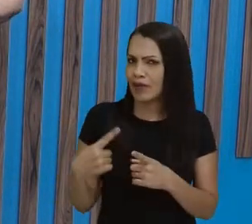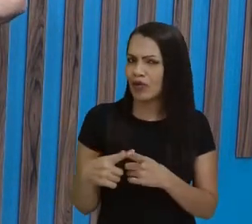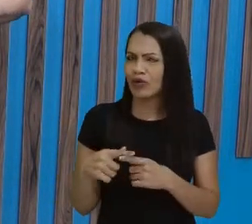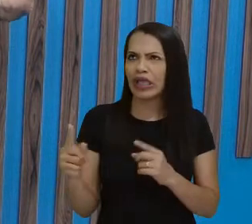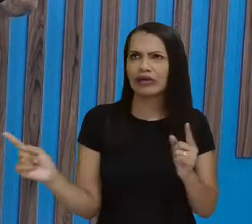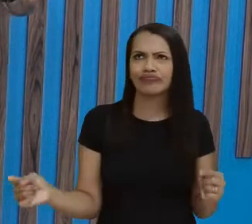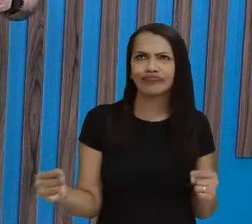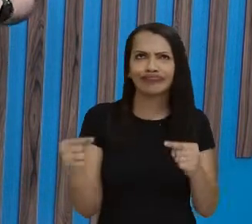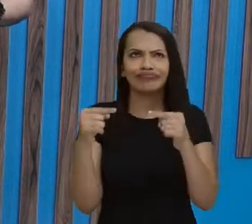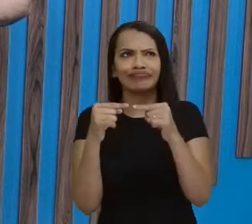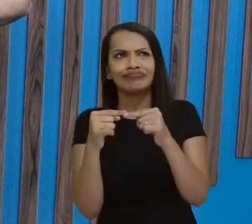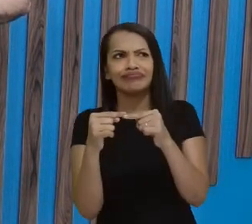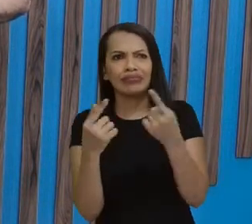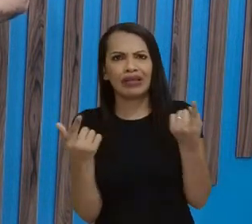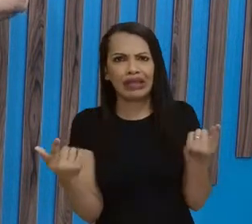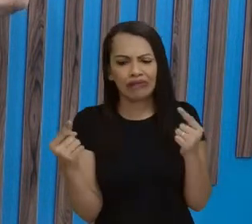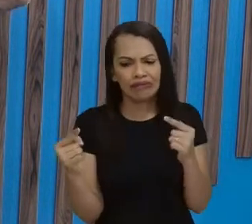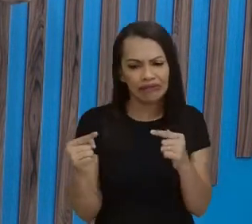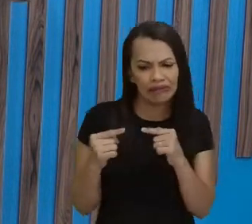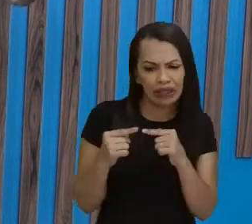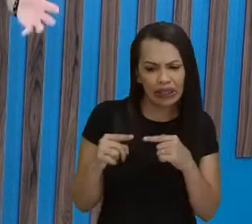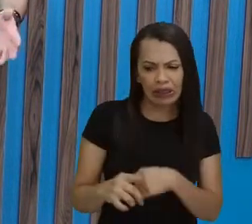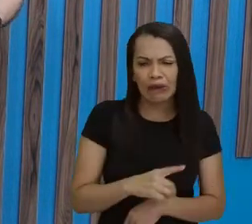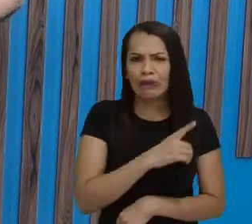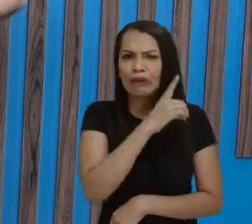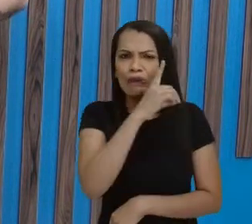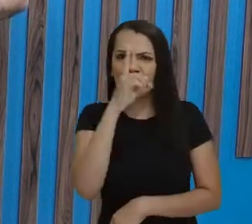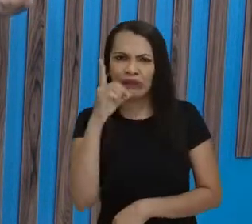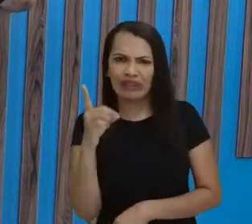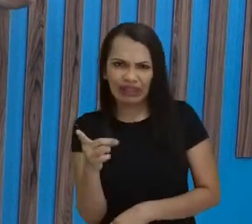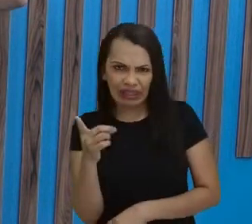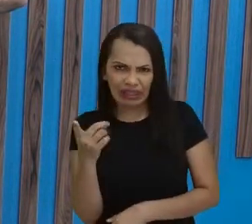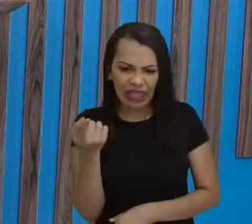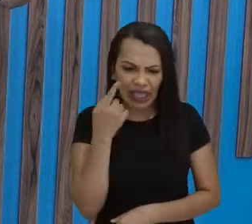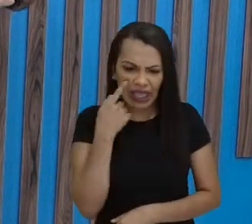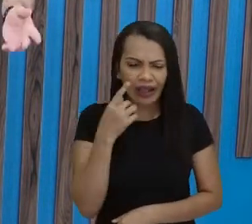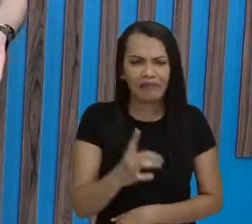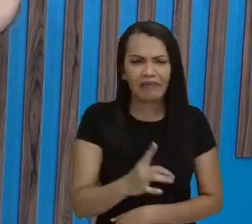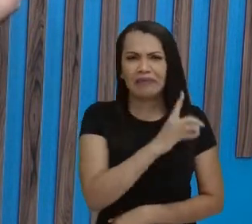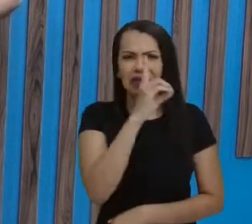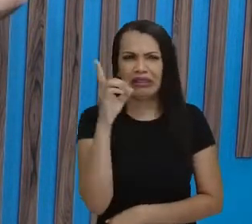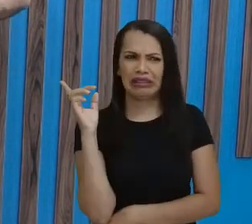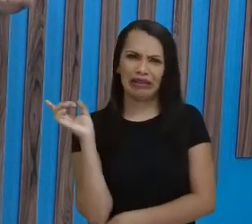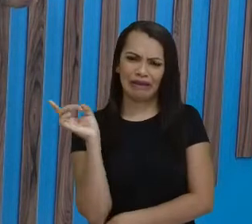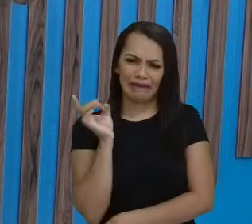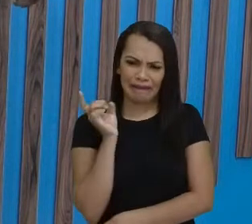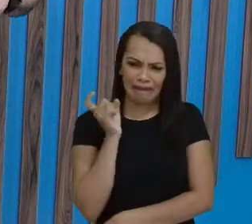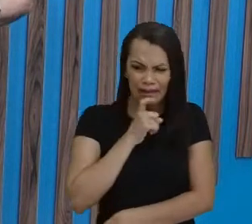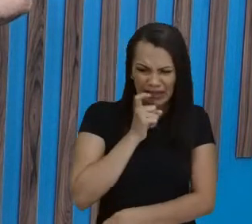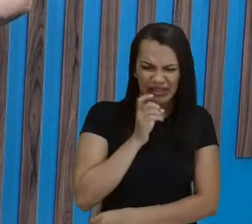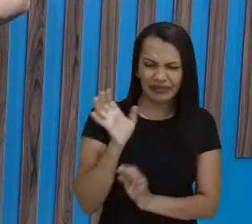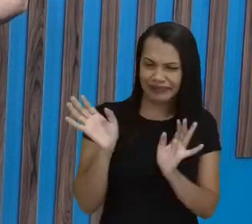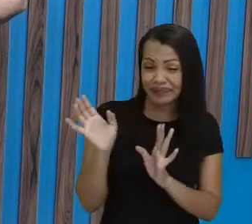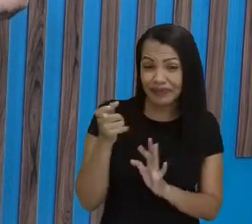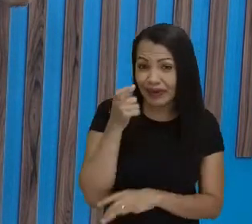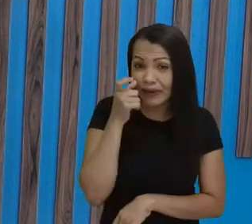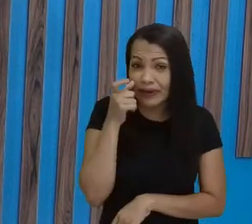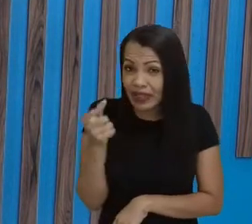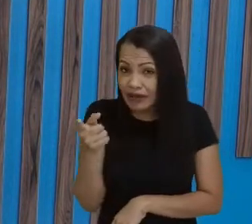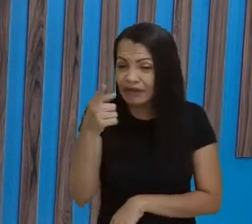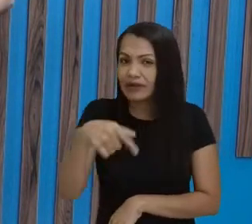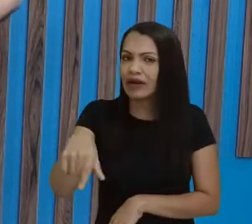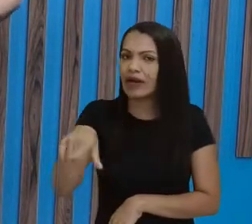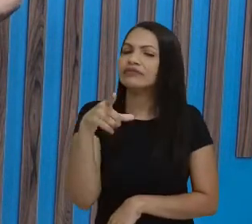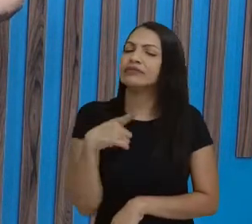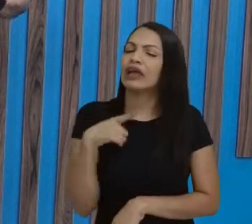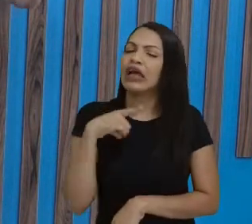associa a data ao dia que, na cultura popular, se convencionou como o dia da mentira, né, então, não é interessante, né, você